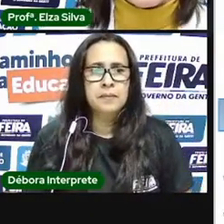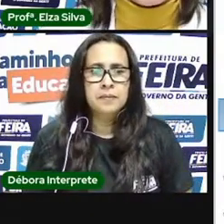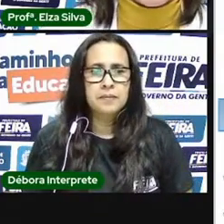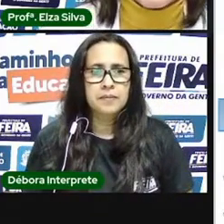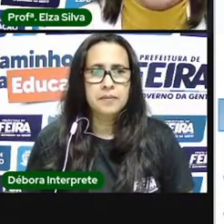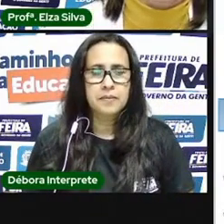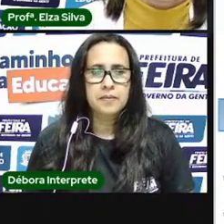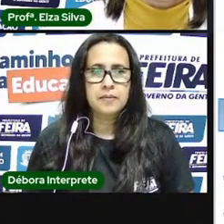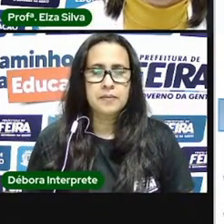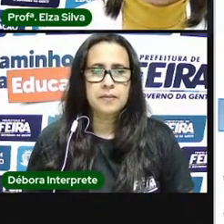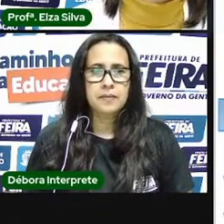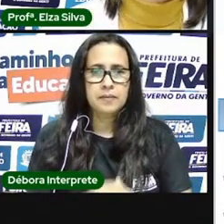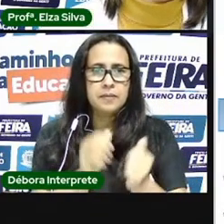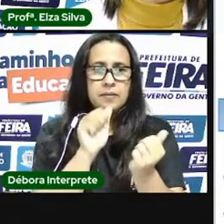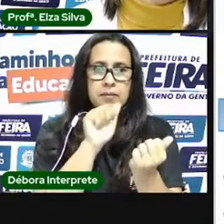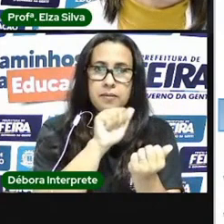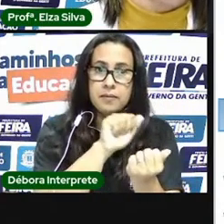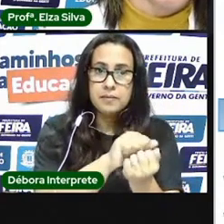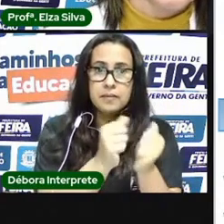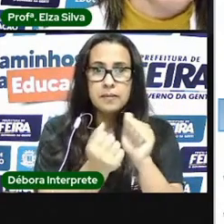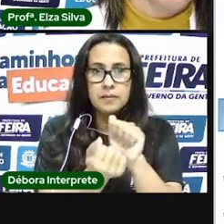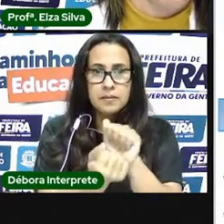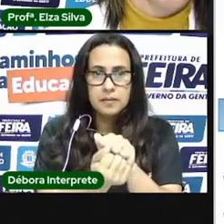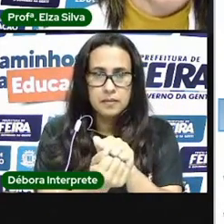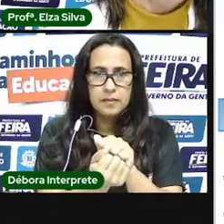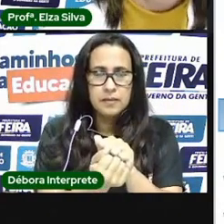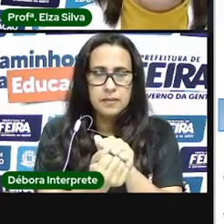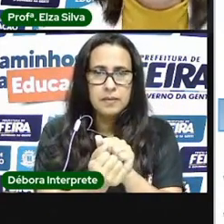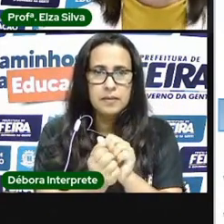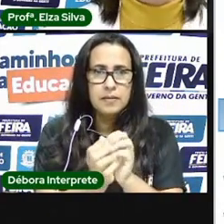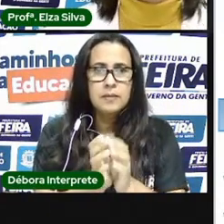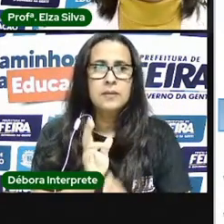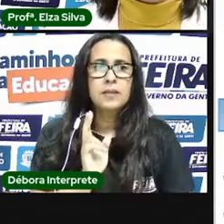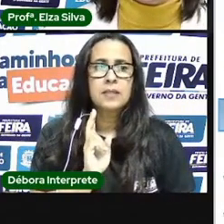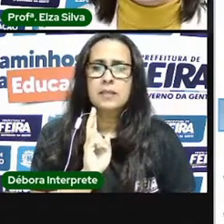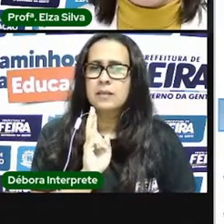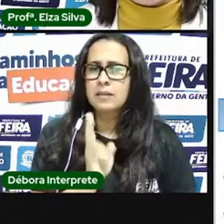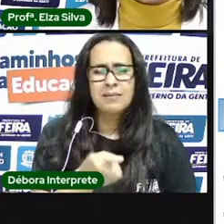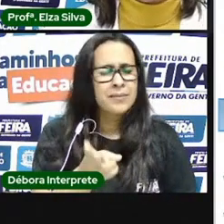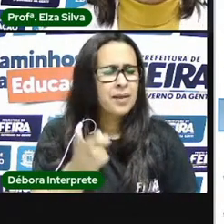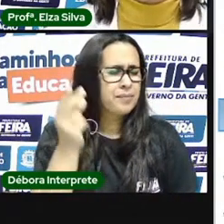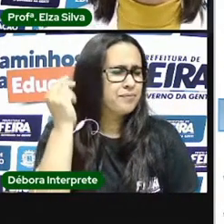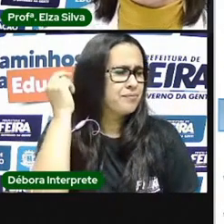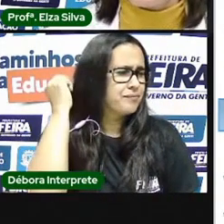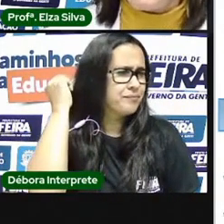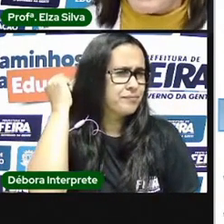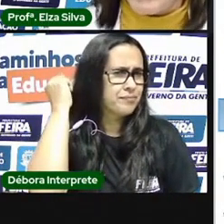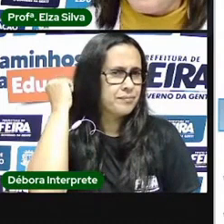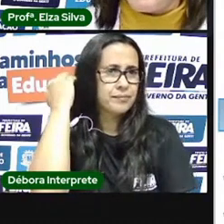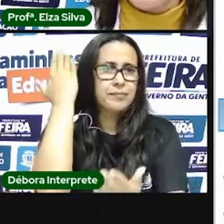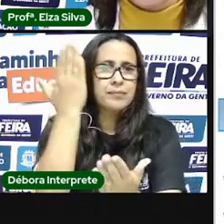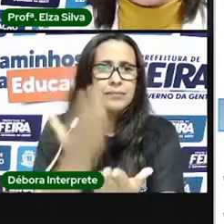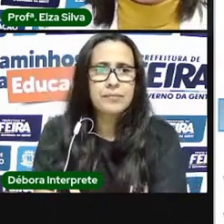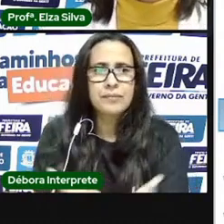A arte, meus caros estudantes, sempre existia. É claro que ao longo do